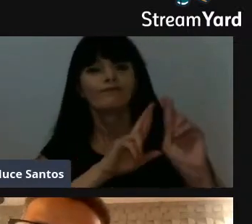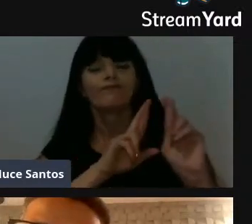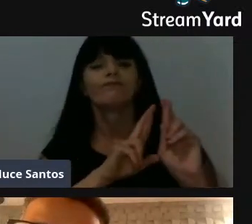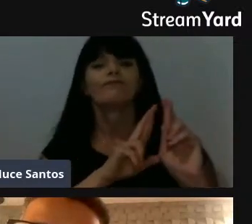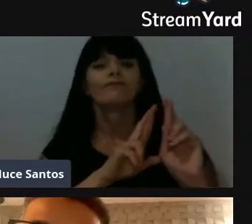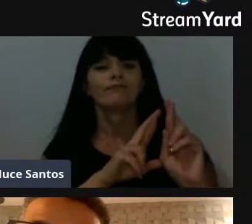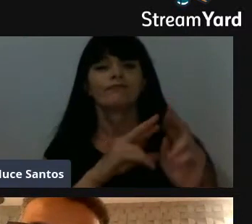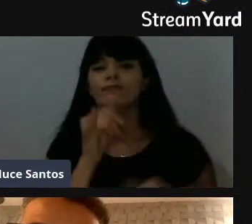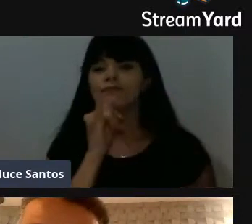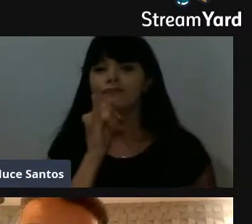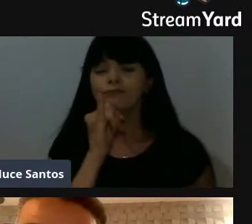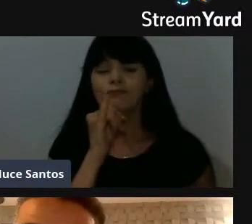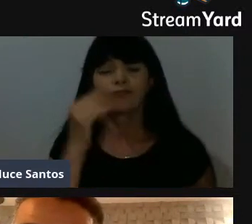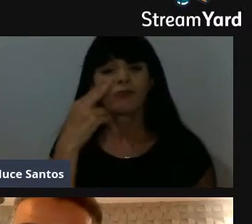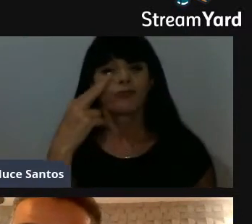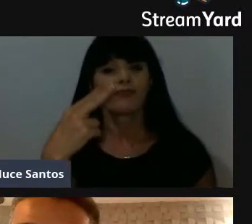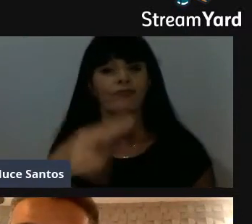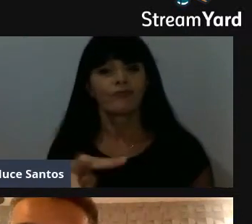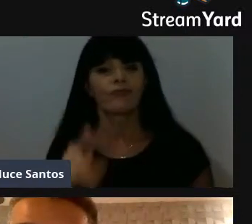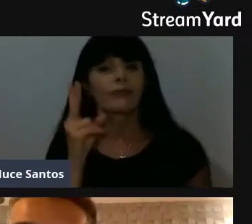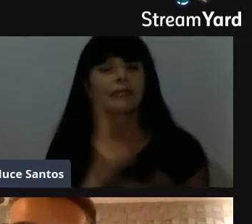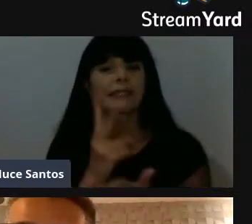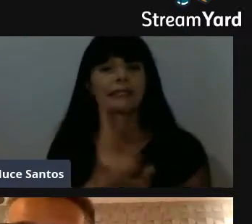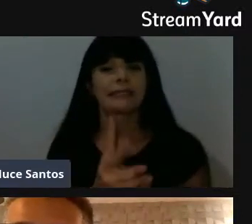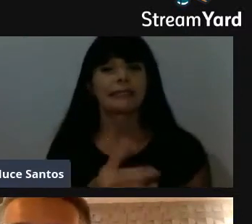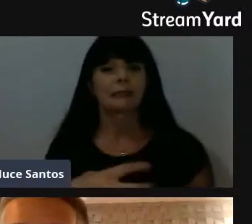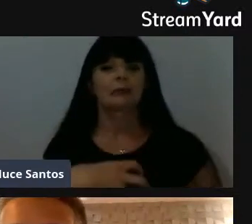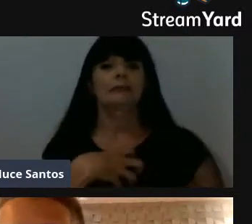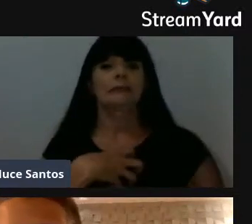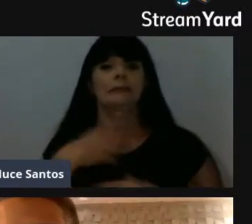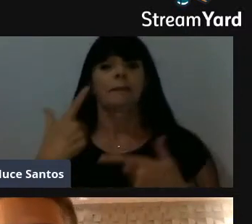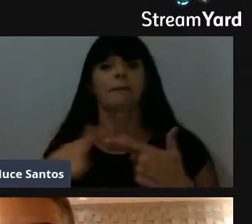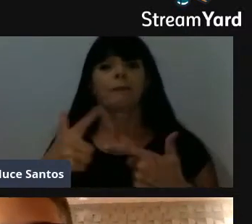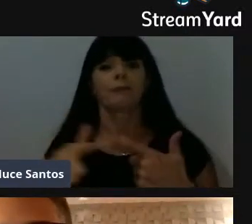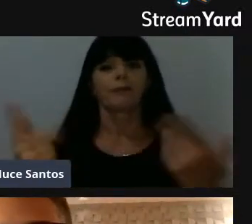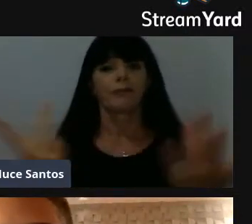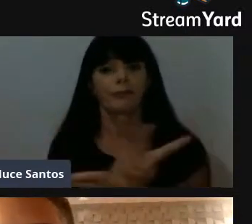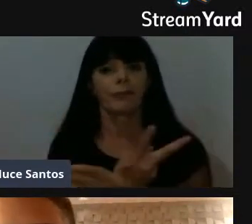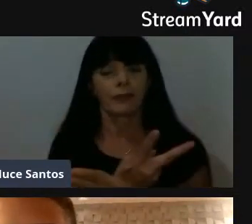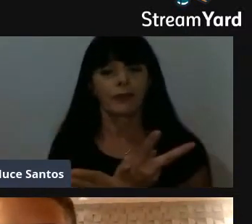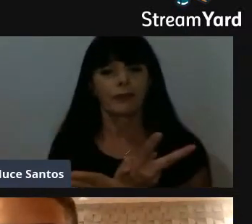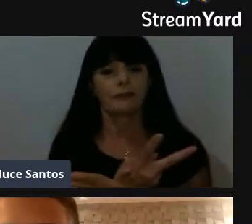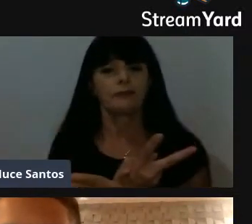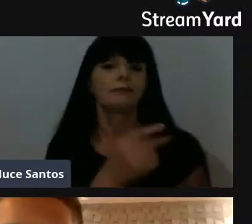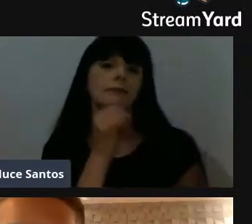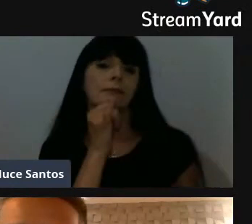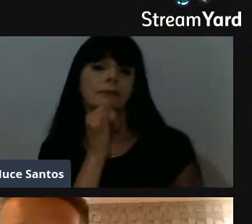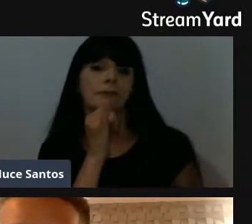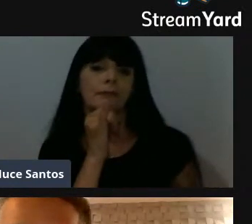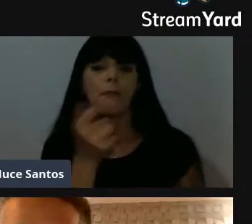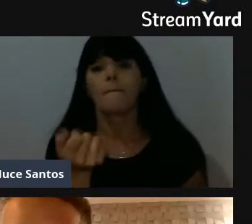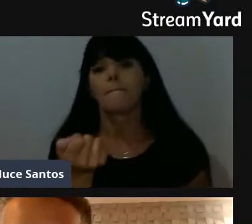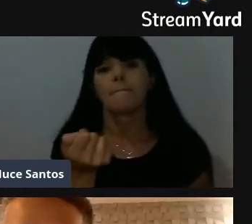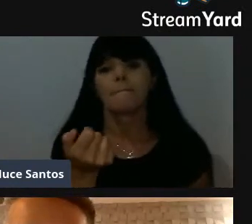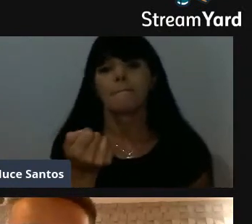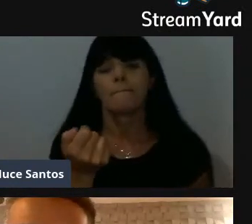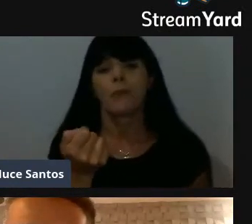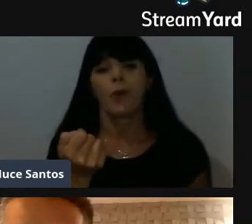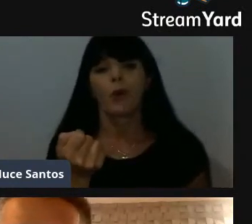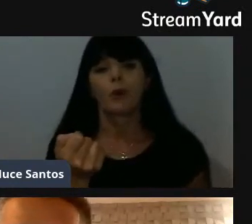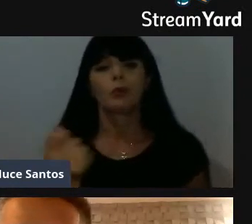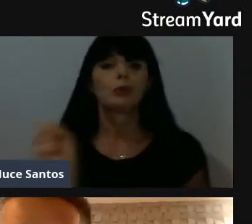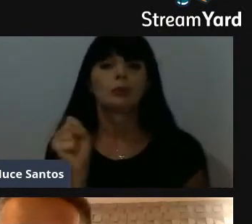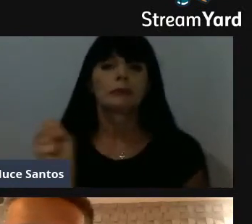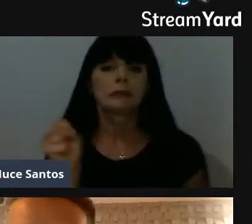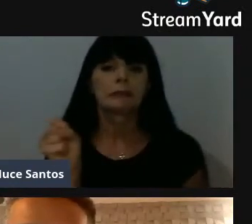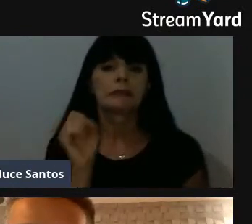produto aí que a gente vê, eu sinto que às vezes, problemas acontecem, às vezes acontecem problemas aí de poucos segundos, o telefone já é uma loucura